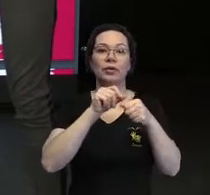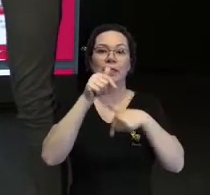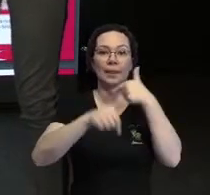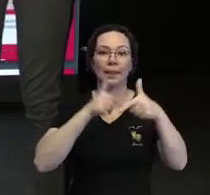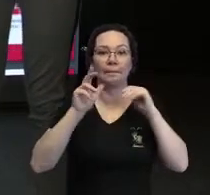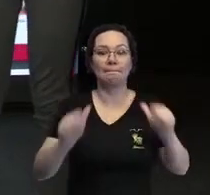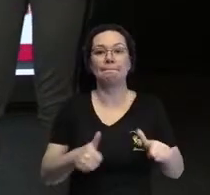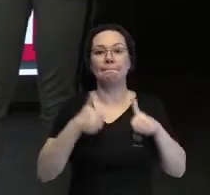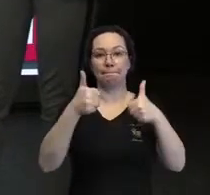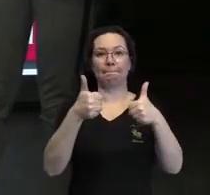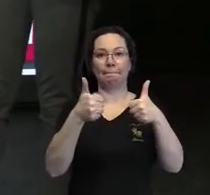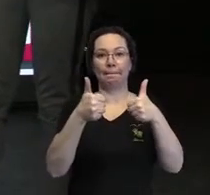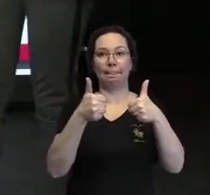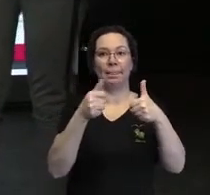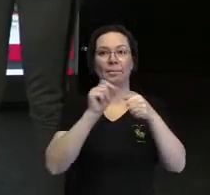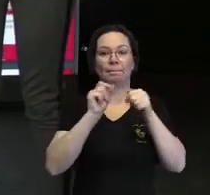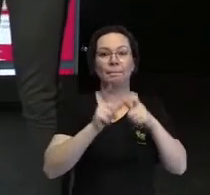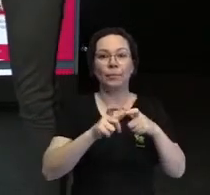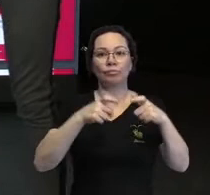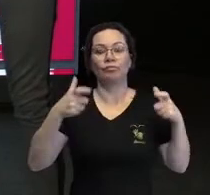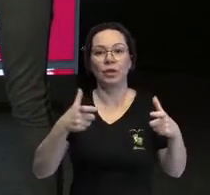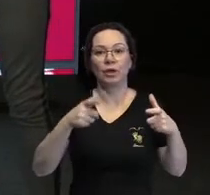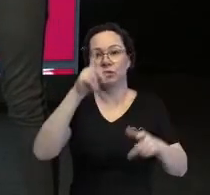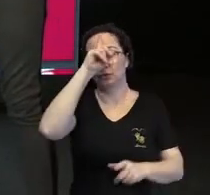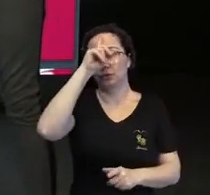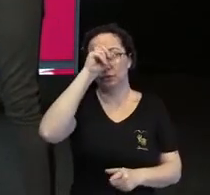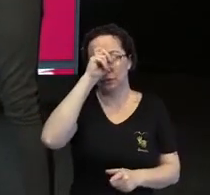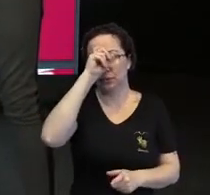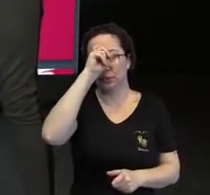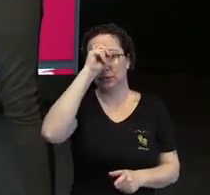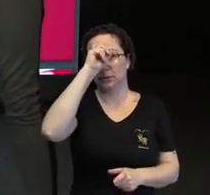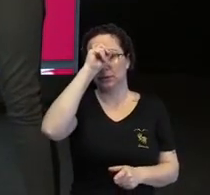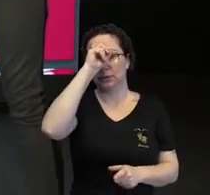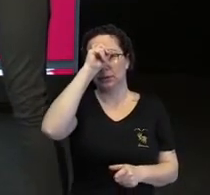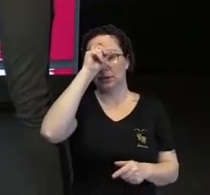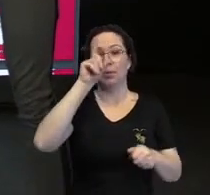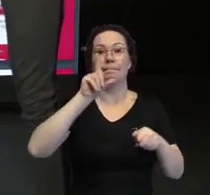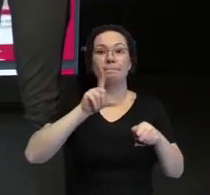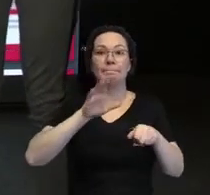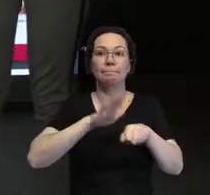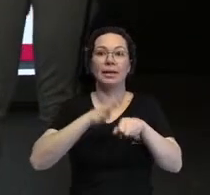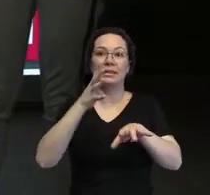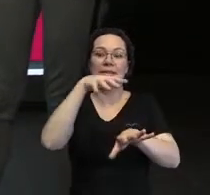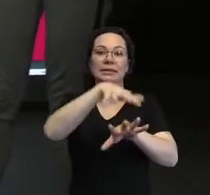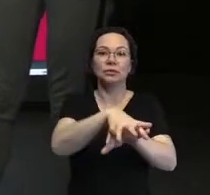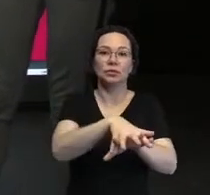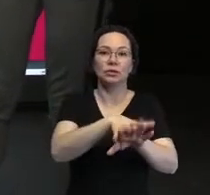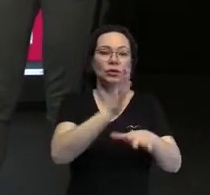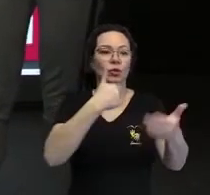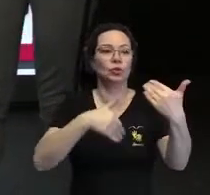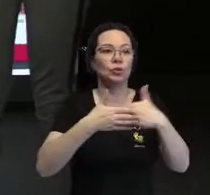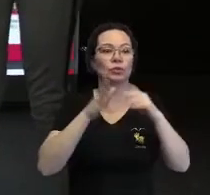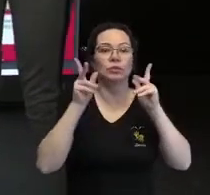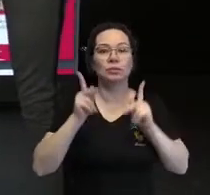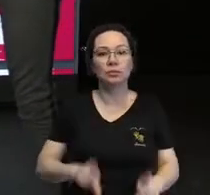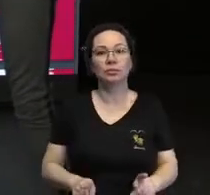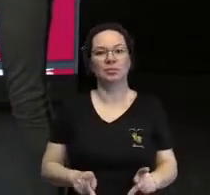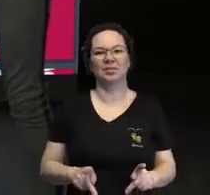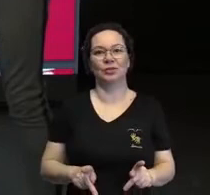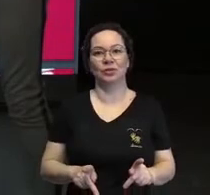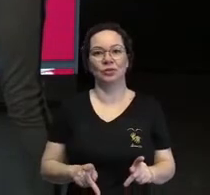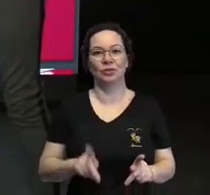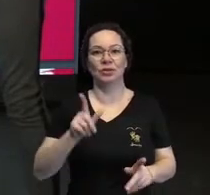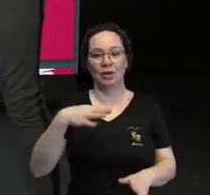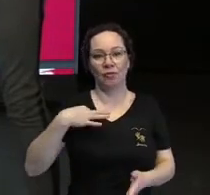e melhorias para ampliar a jornada do hospital rumo a mais inclusão. Todos os colaboradores são